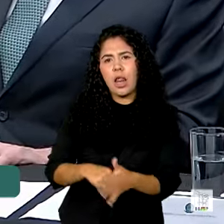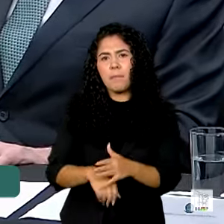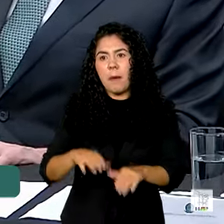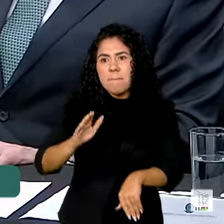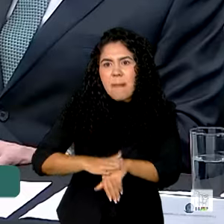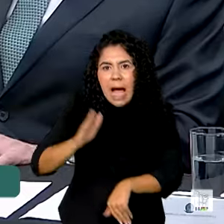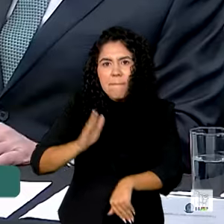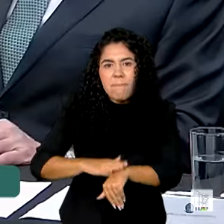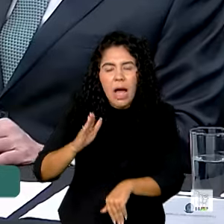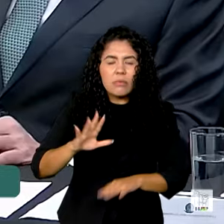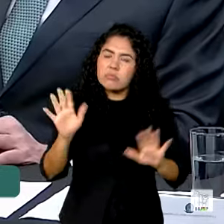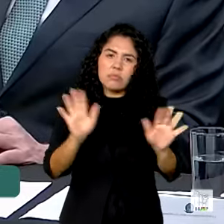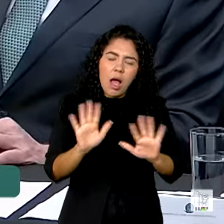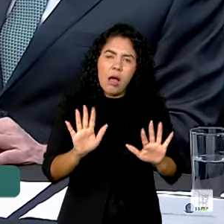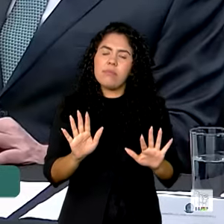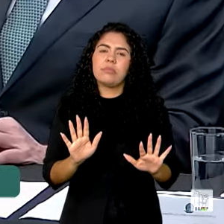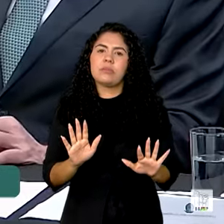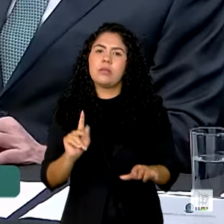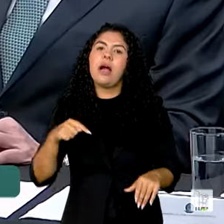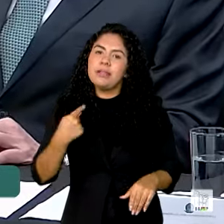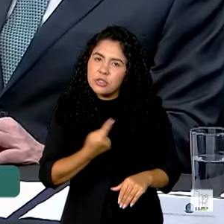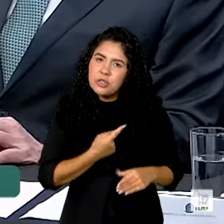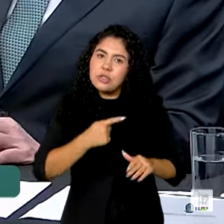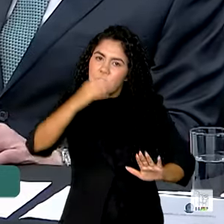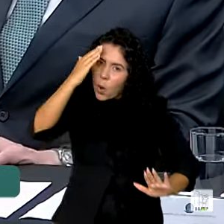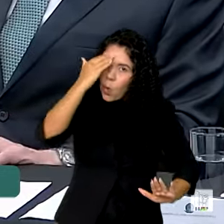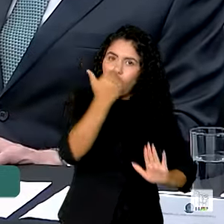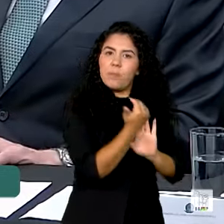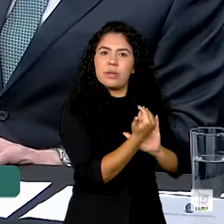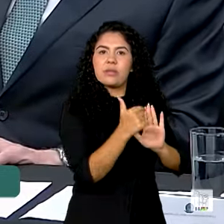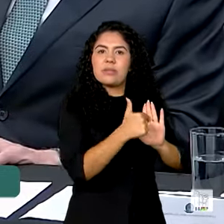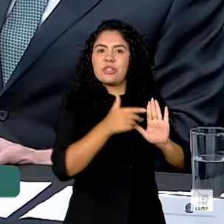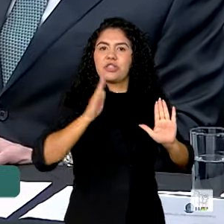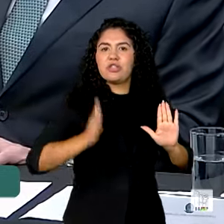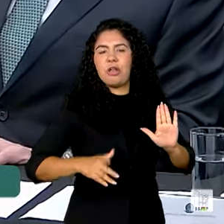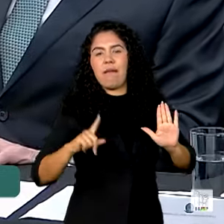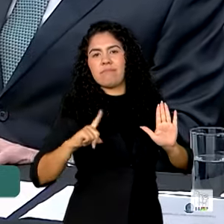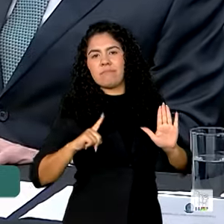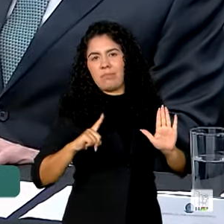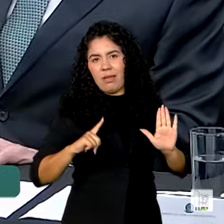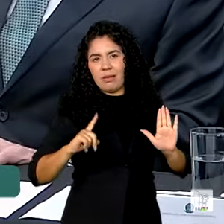mais. A gente está buscando o cumprimento de um direito já adquirido, de um direito constitucional.